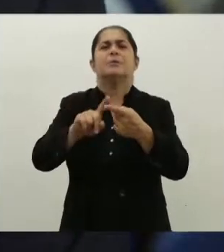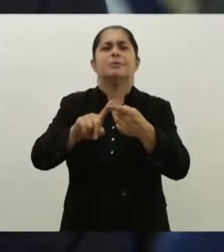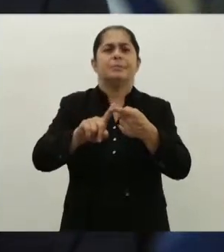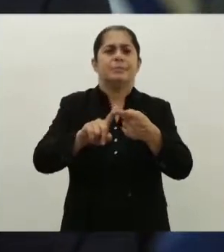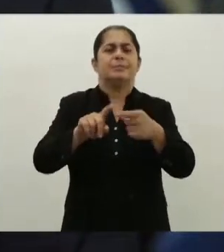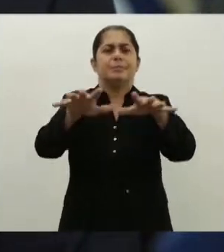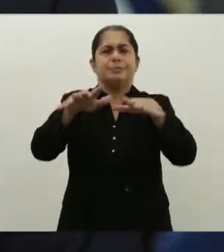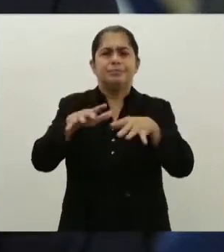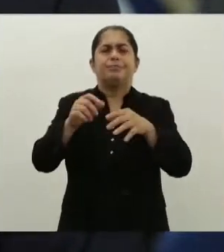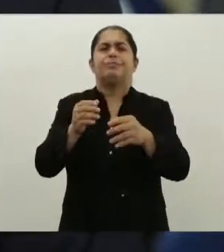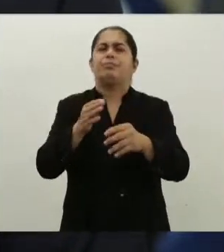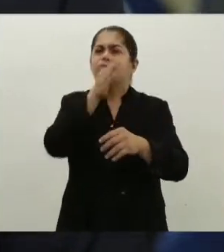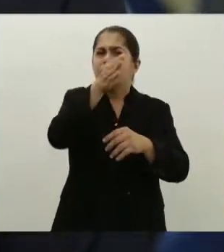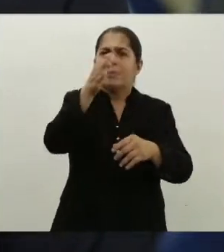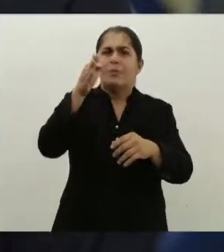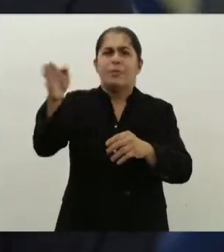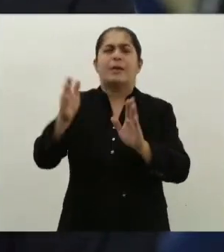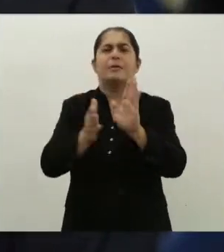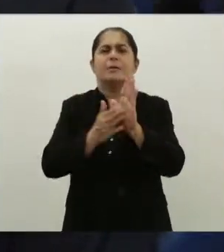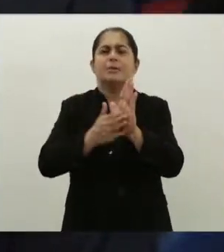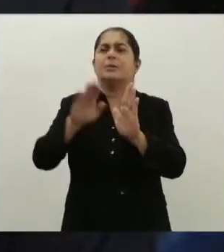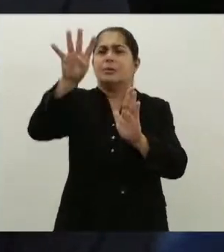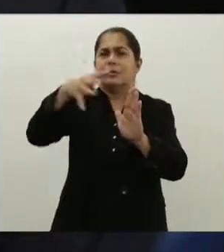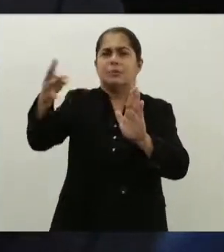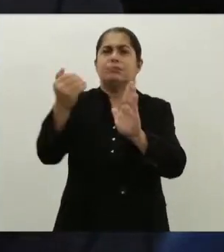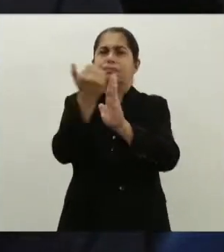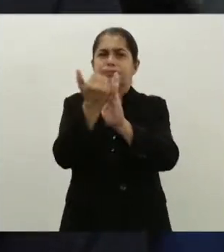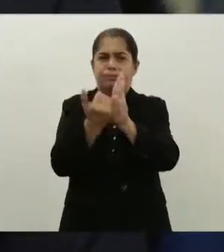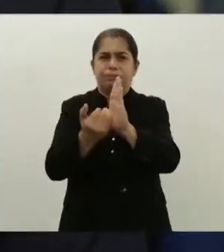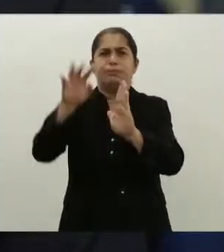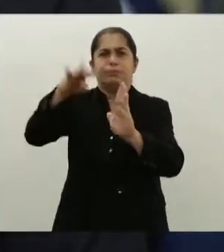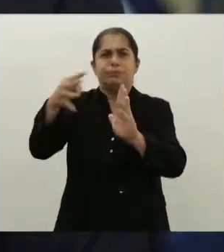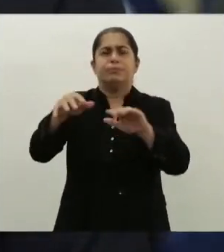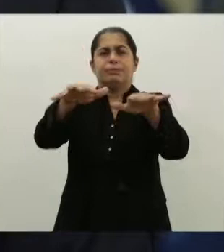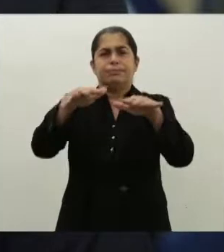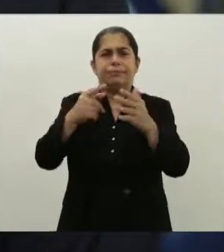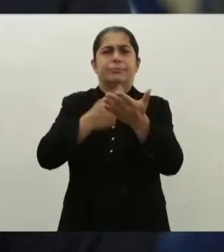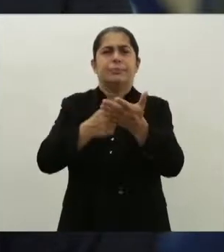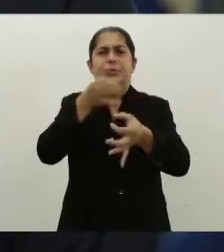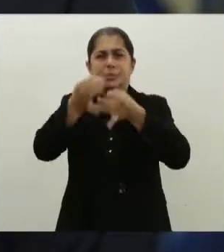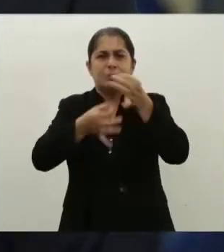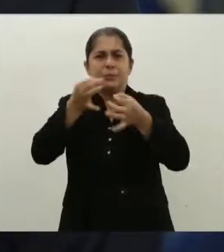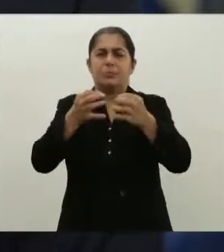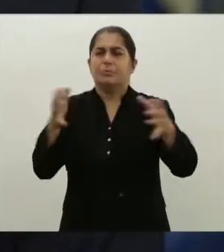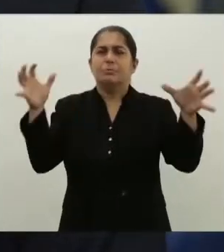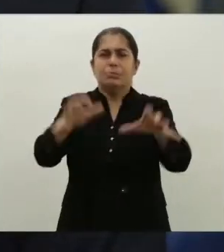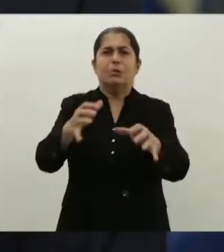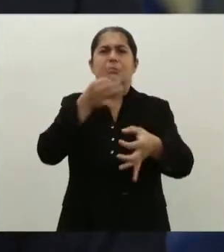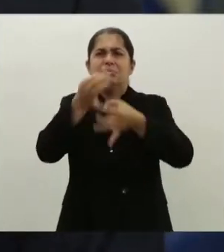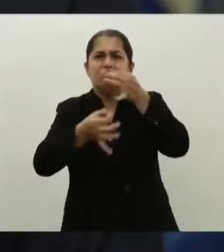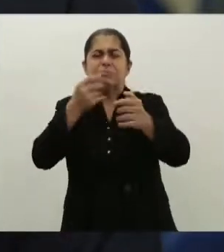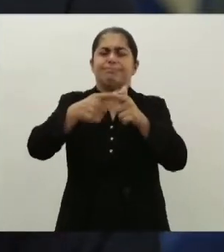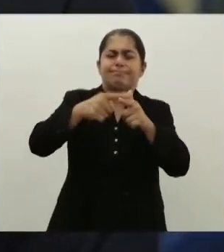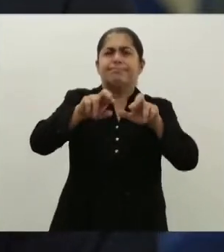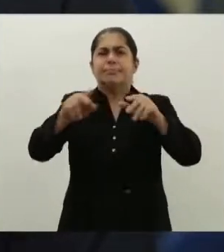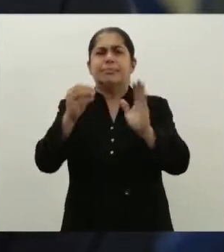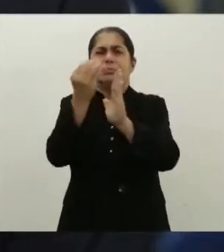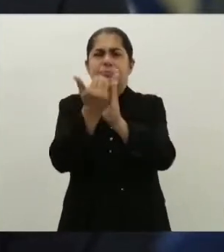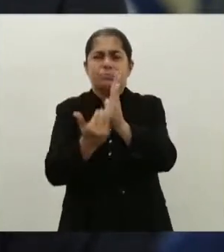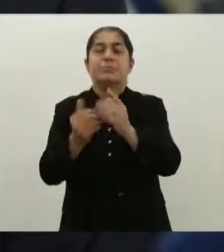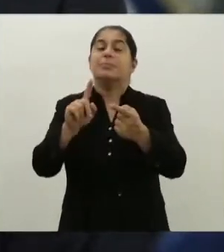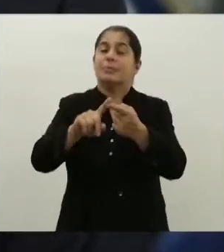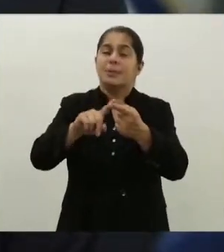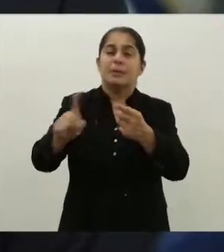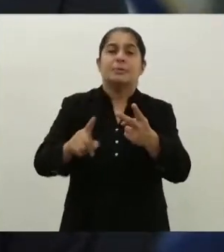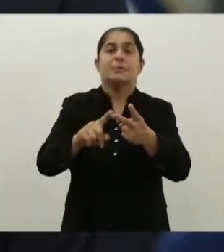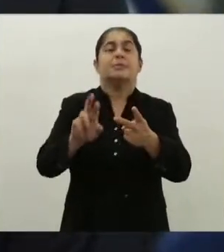nós seguimos e obedecemos a um calendário nessas audiências. E temos também o nosso conselho consultivo,